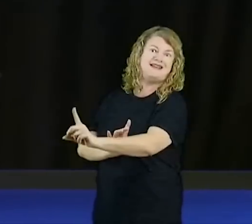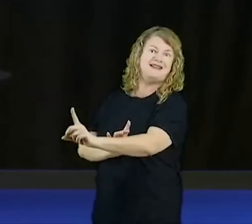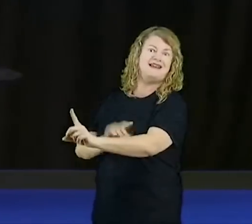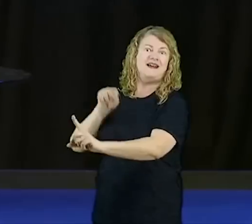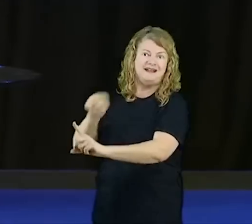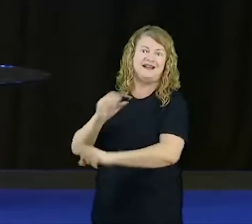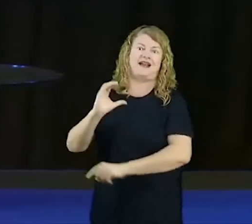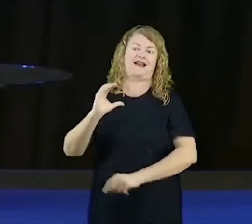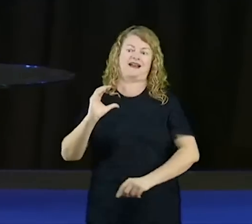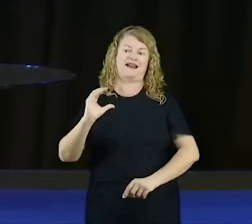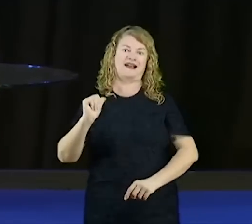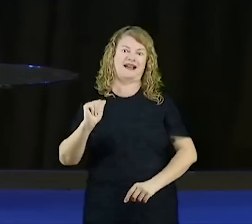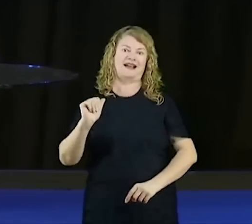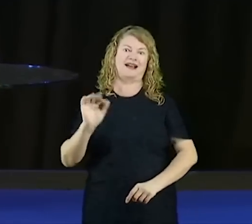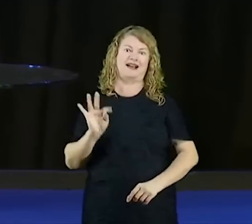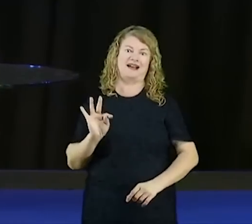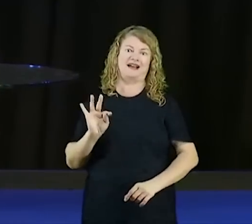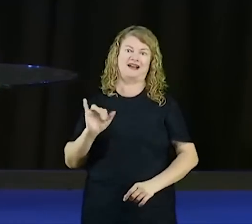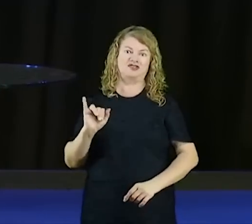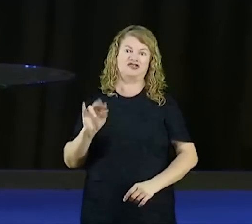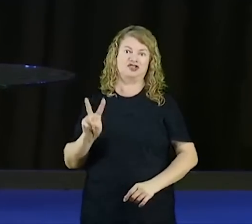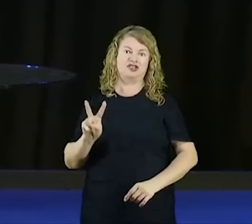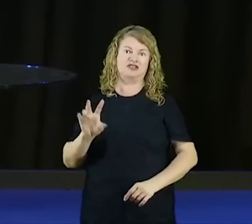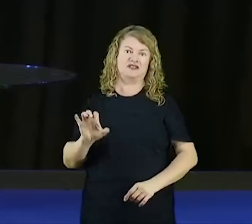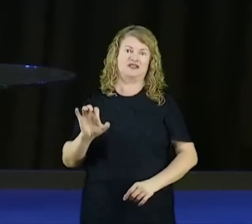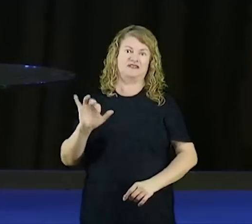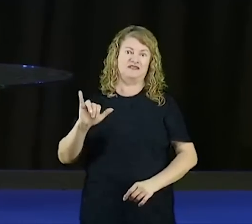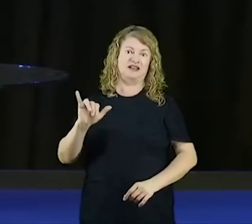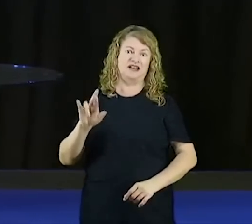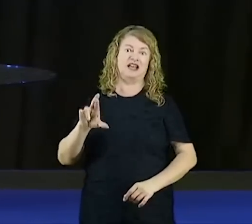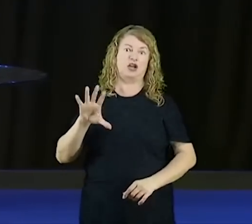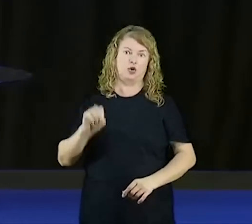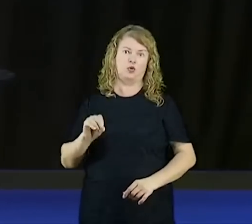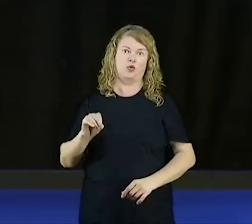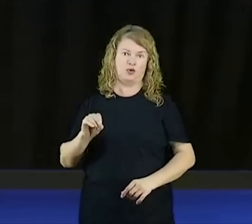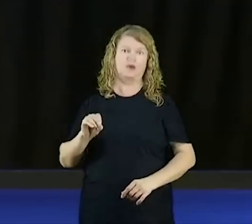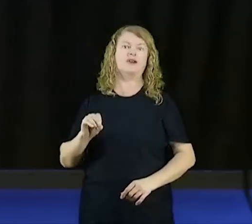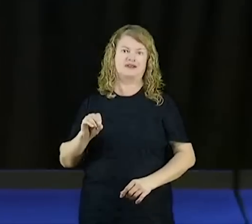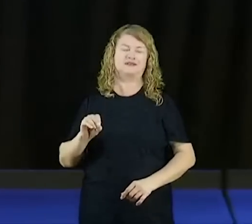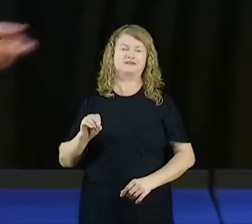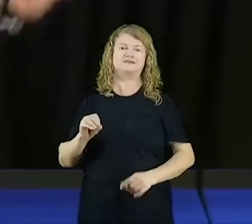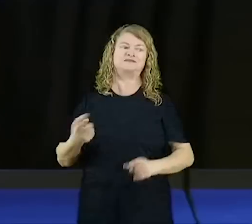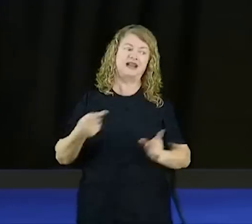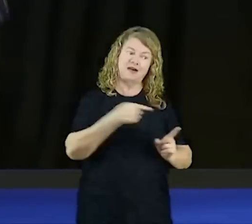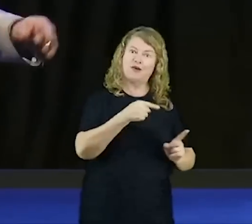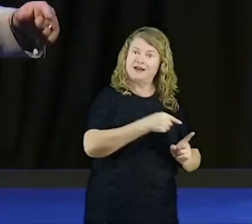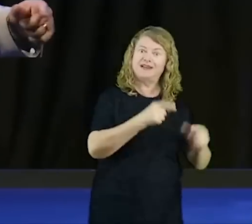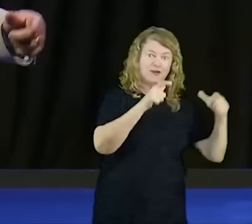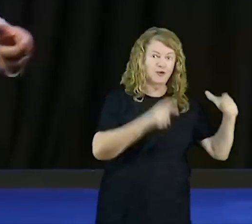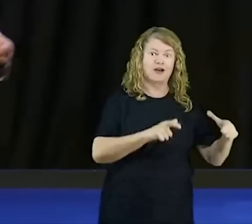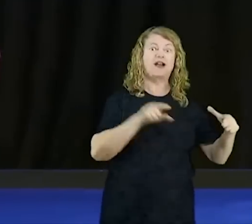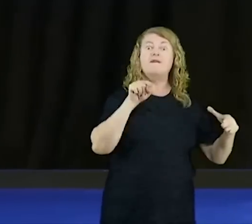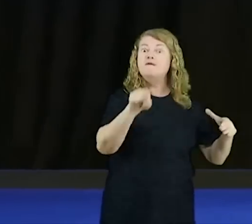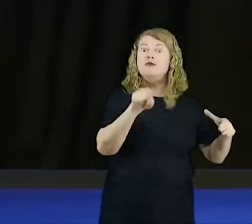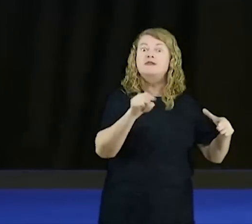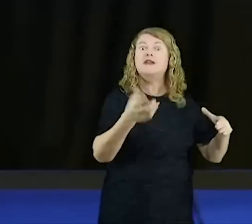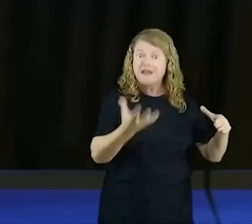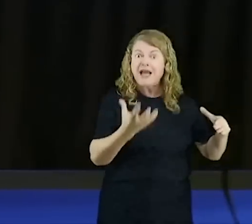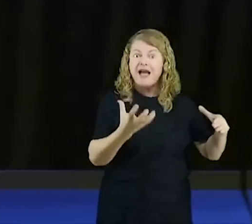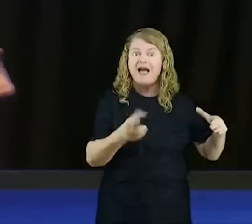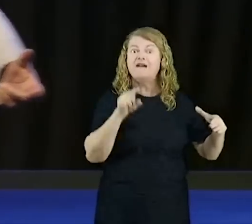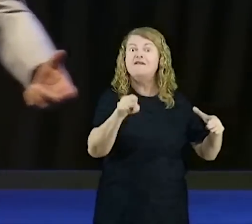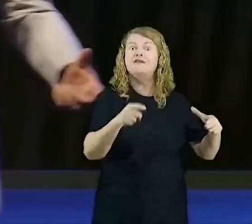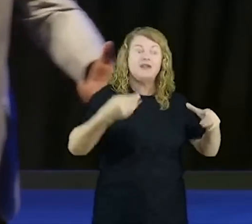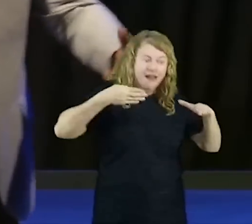sentinelas que tomam conta para que você não fuja de lá. Enquanto fortaleza, você entra porque você quer. Fortaleza,